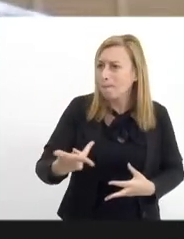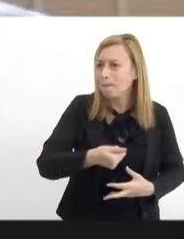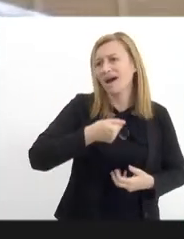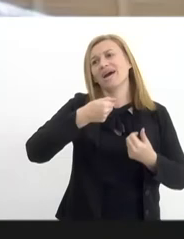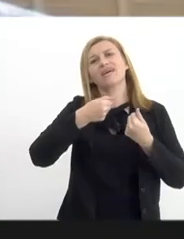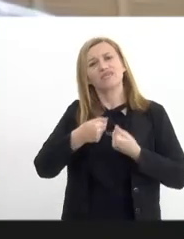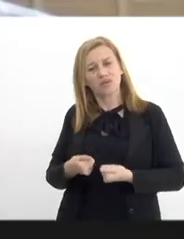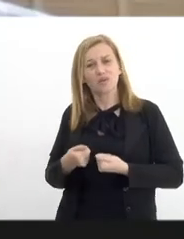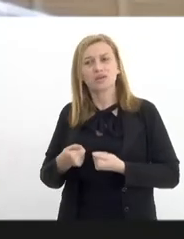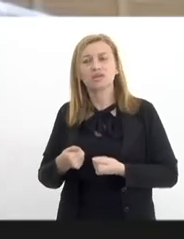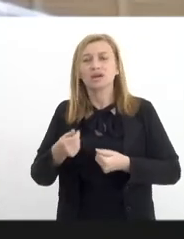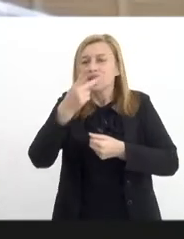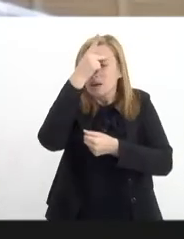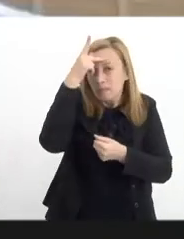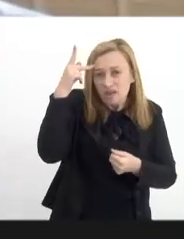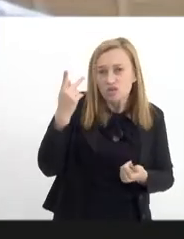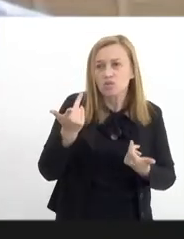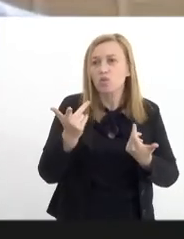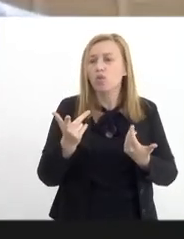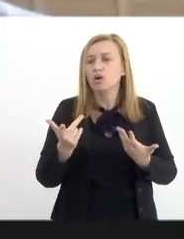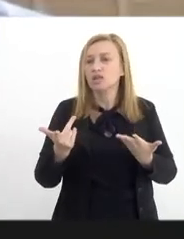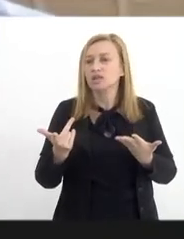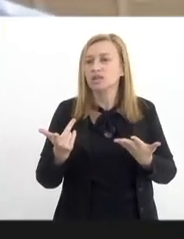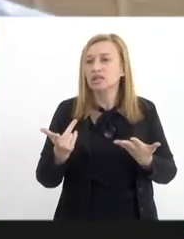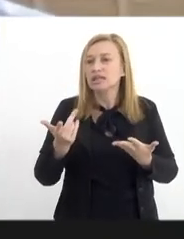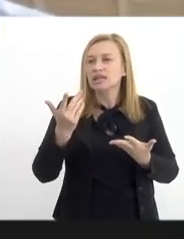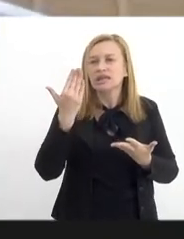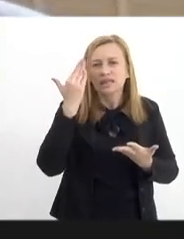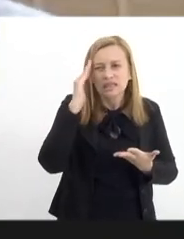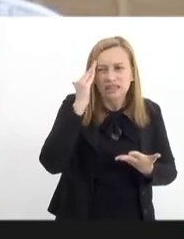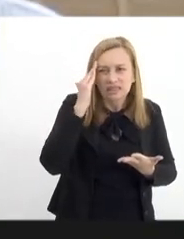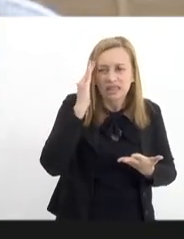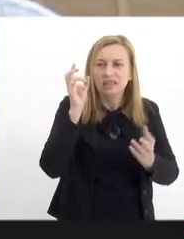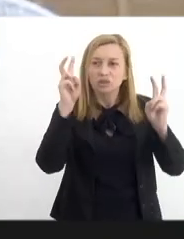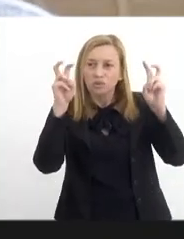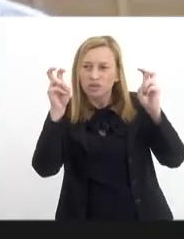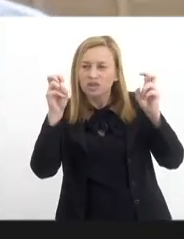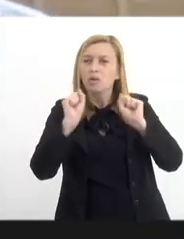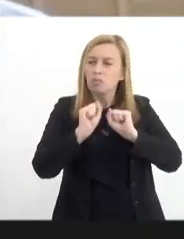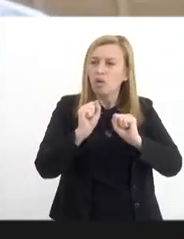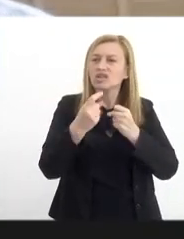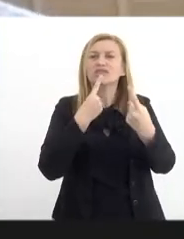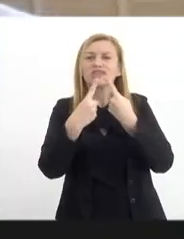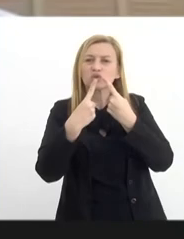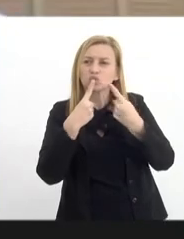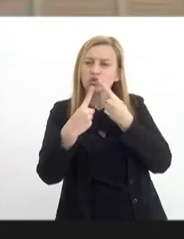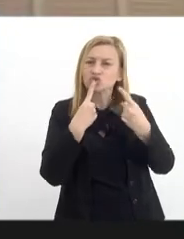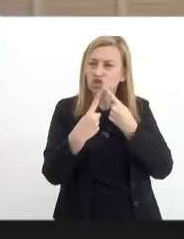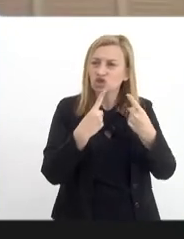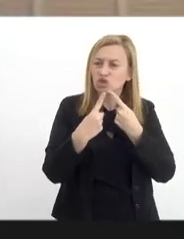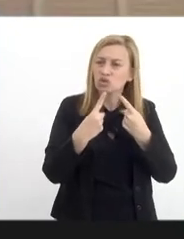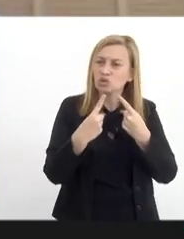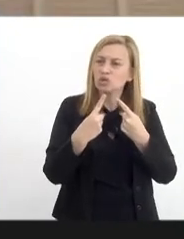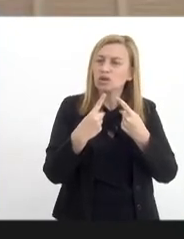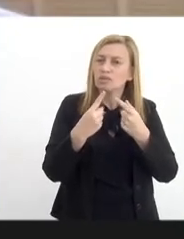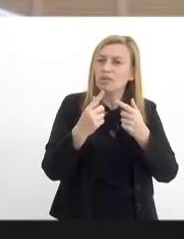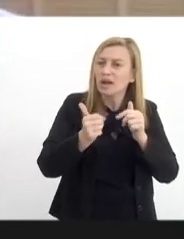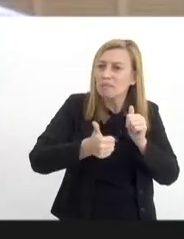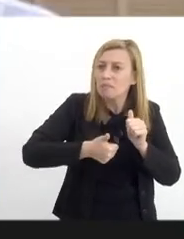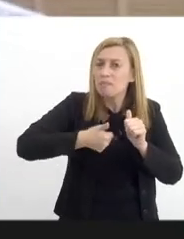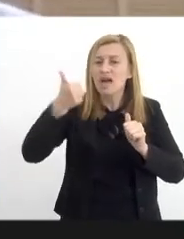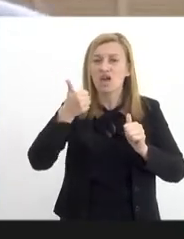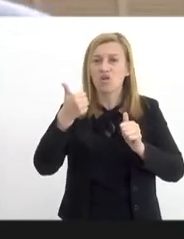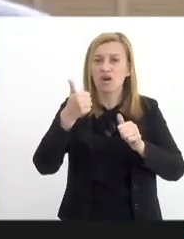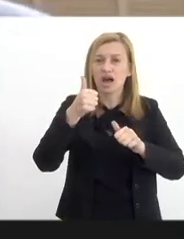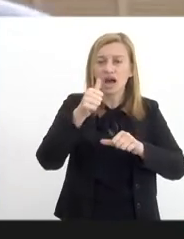para que pessoas que entendam a matemática possam estar discutindo, fomentando, trocando